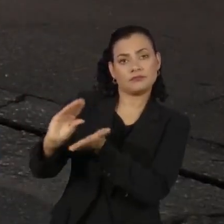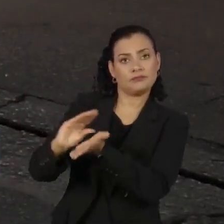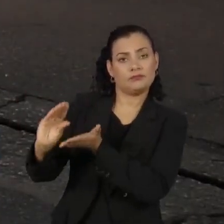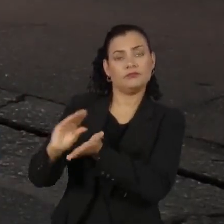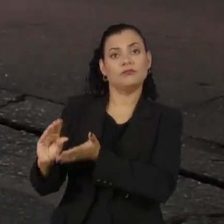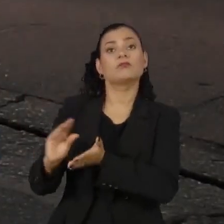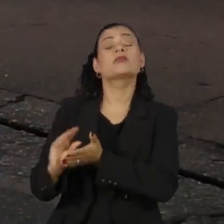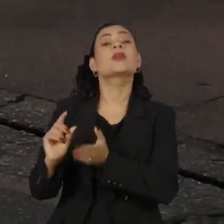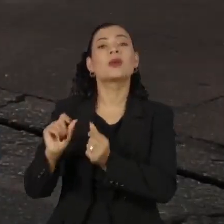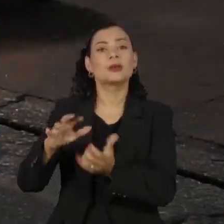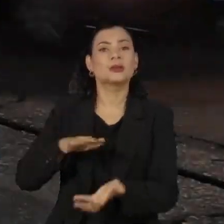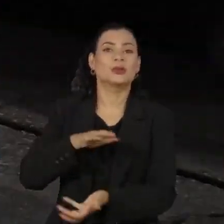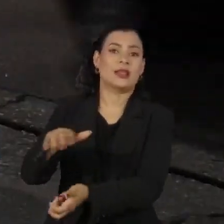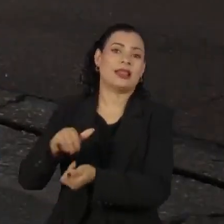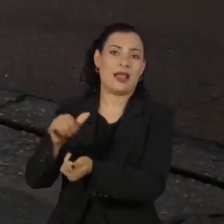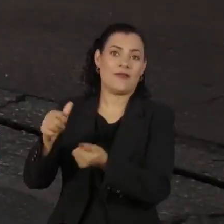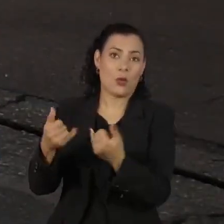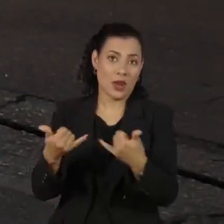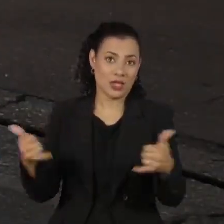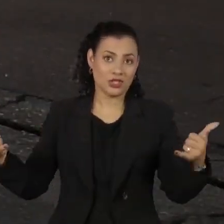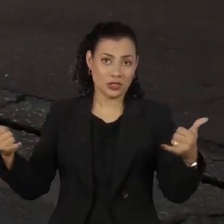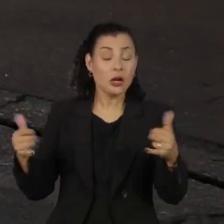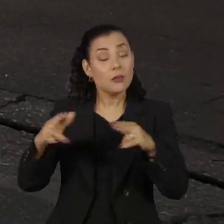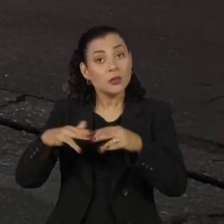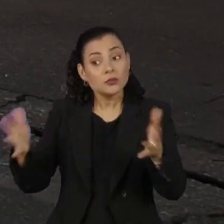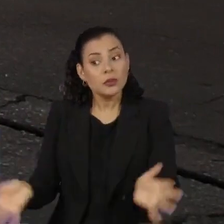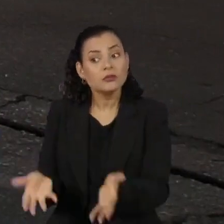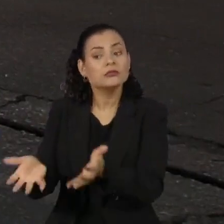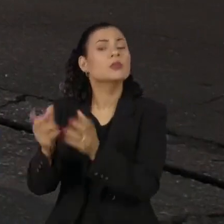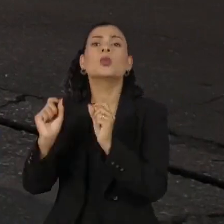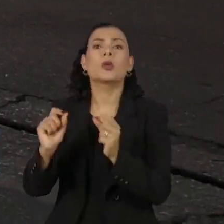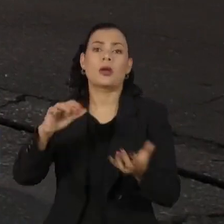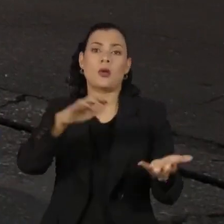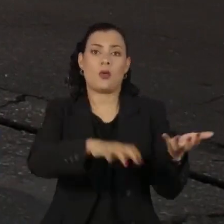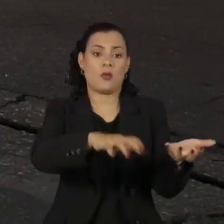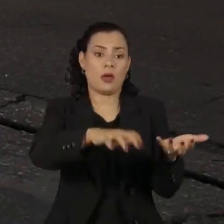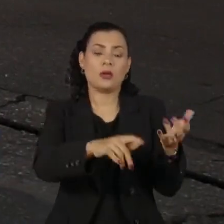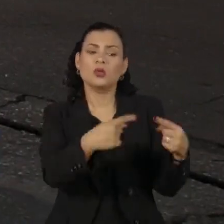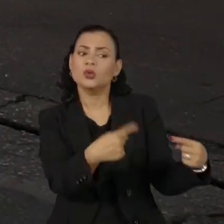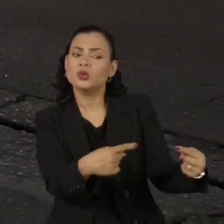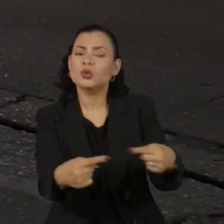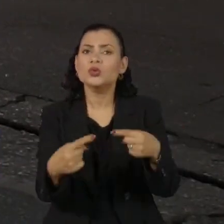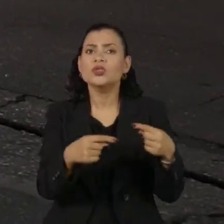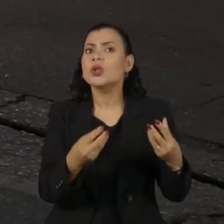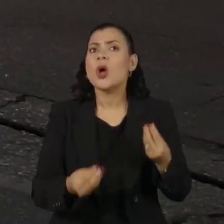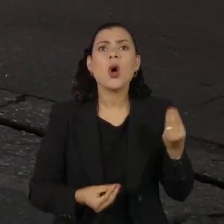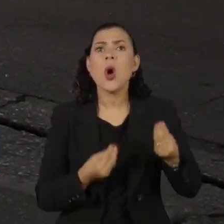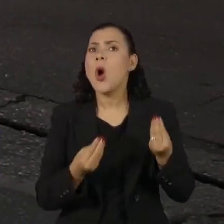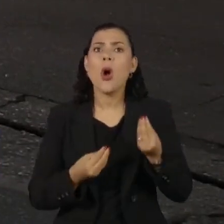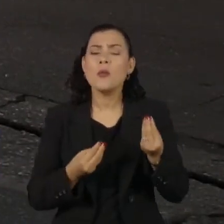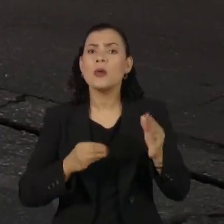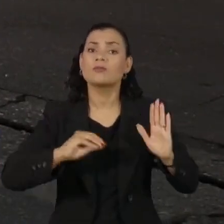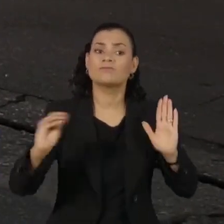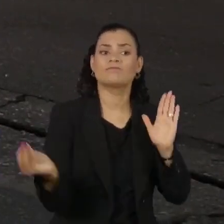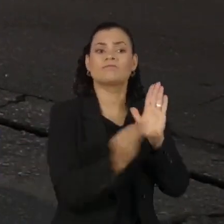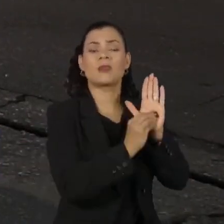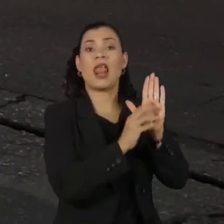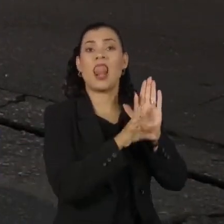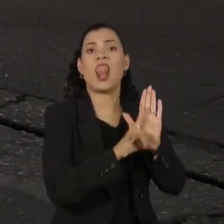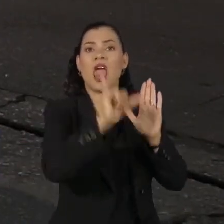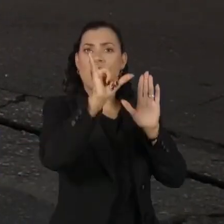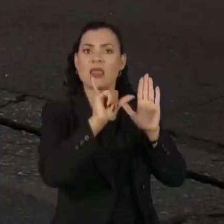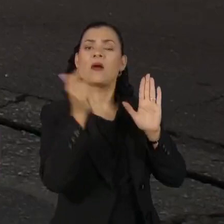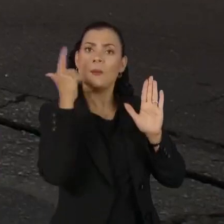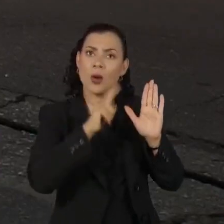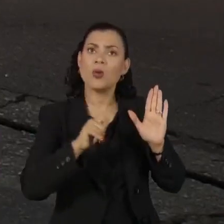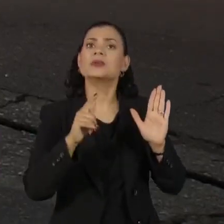de Energia Limpa. Para impulsionar este mercado, o Congresso Nacional discute a construção de um marco regulatório para incentivar